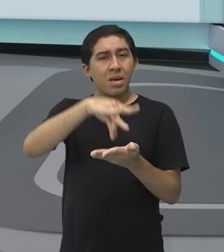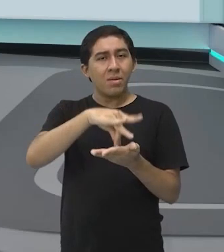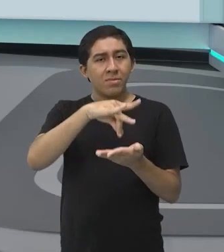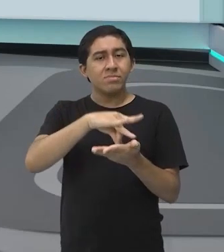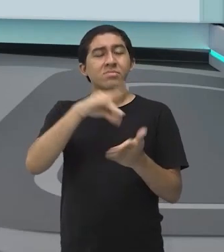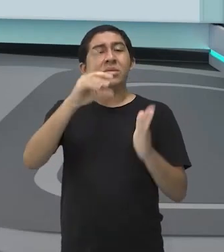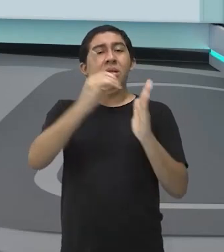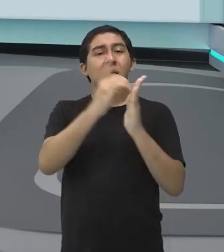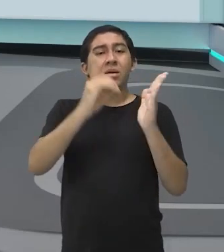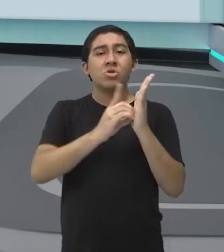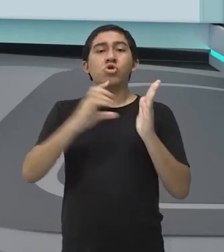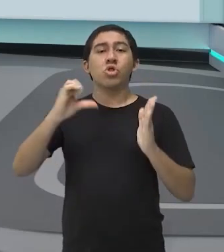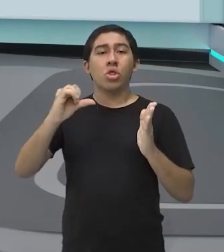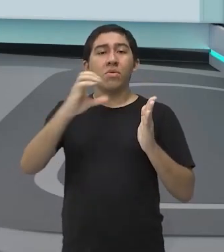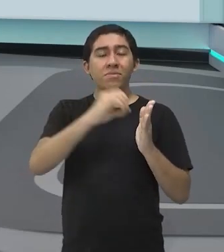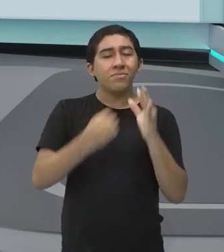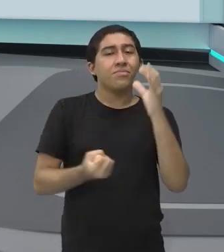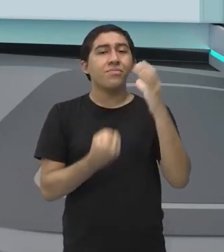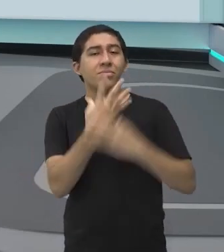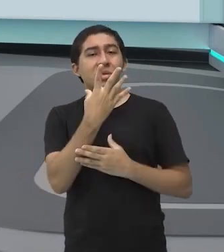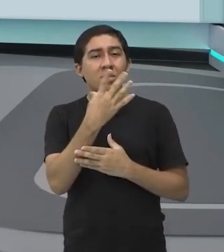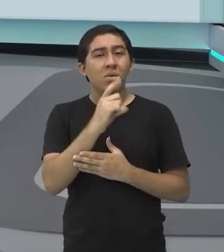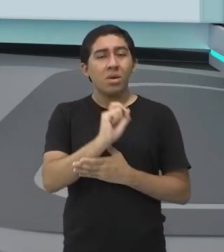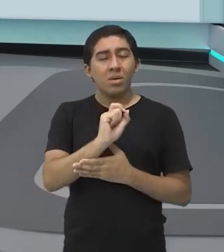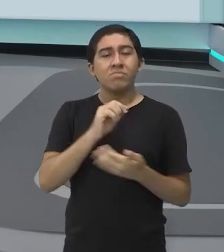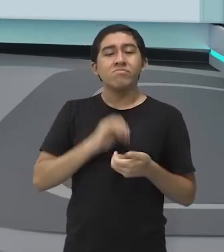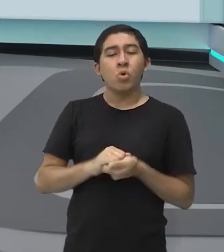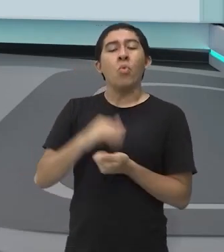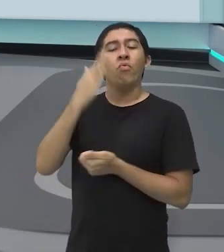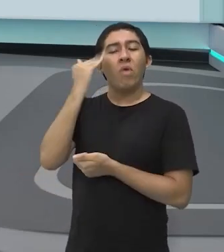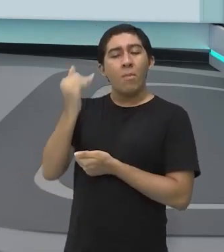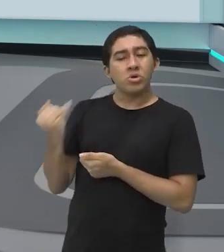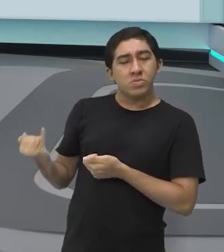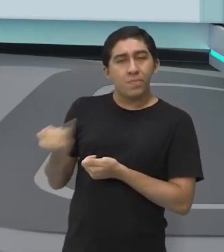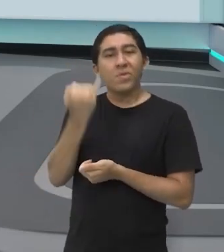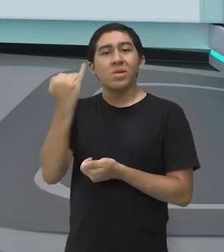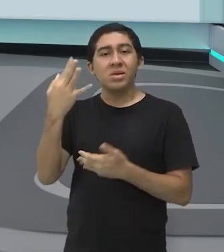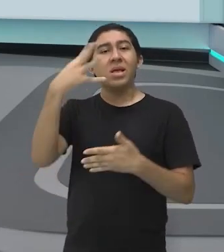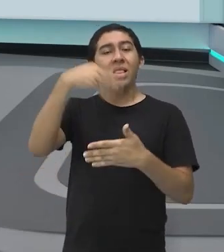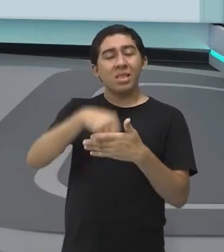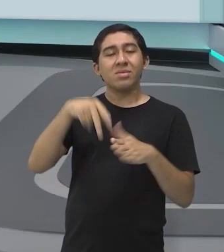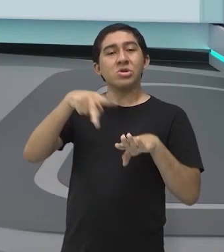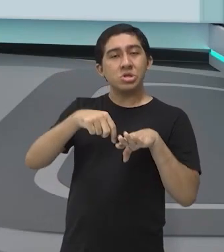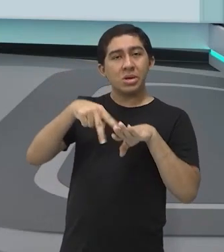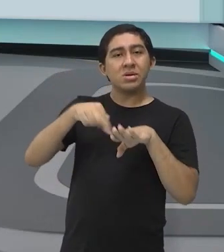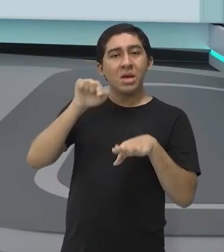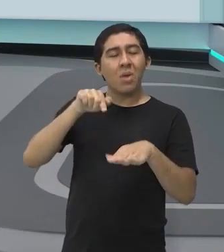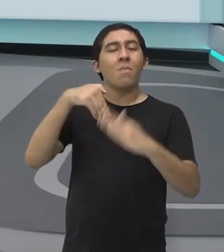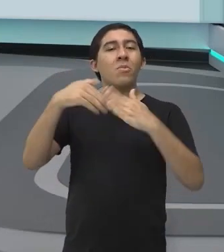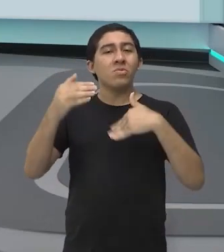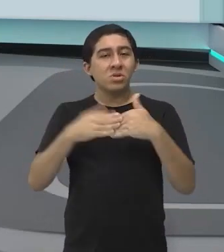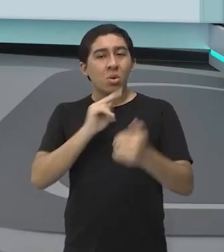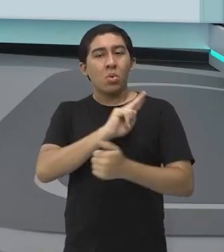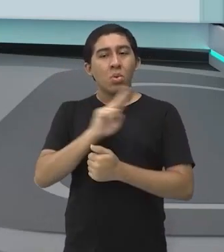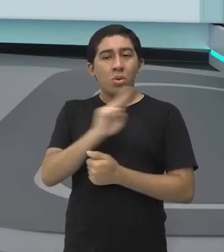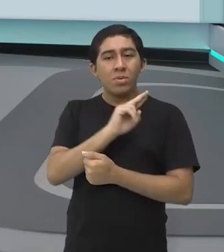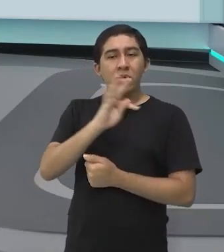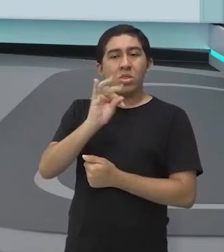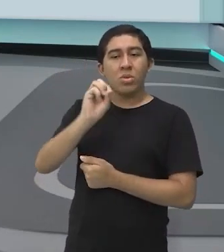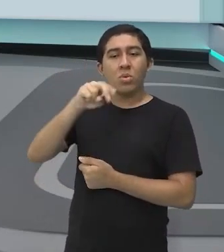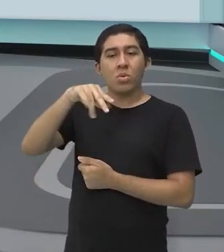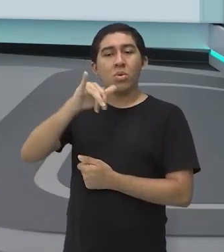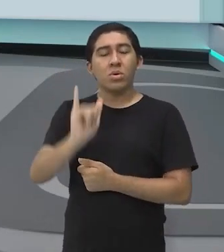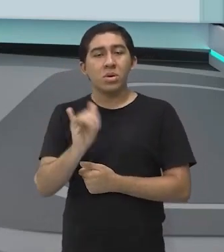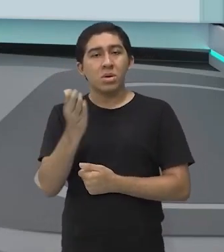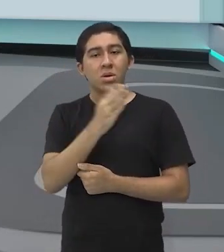o ano que também surgiu um dos maiores skatistas aí de todo o tempo, por todos os tempos, né? O norte-americano Tony Hawk,